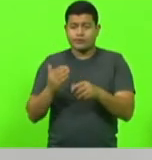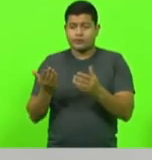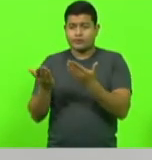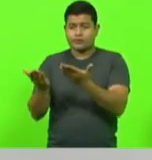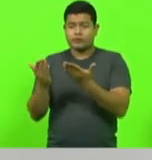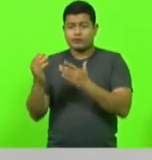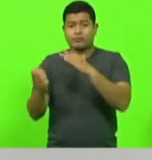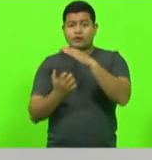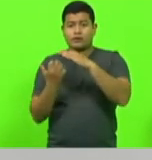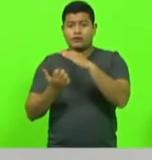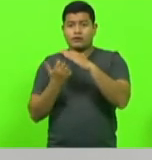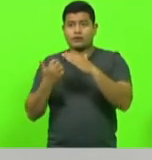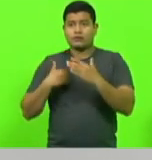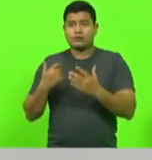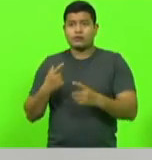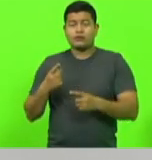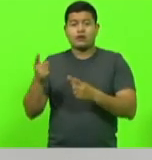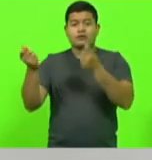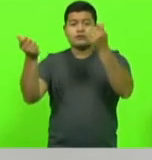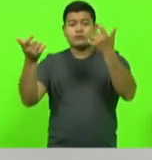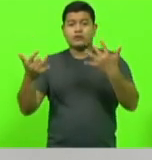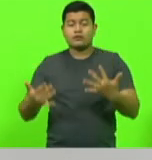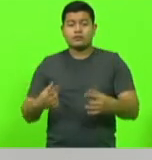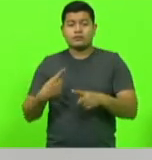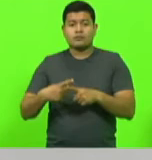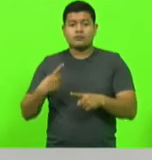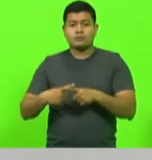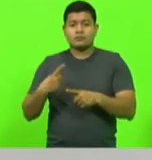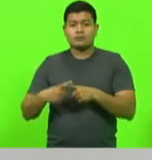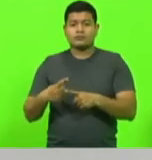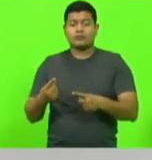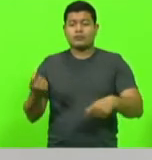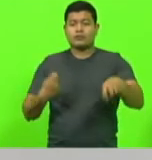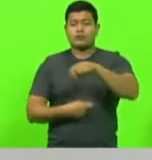está perdendo bilhões com o Bolsonaro. Por que